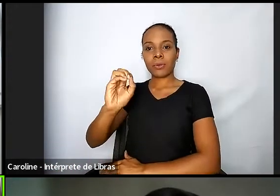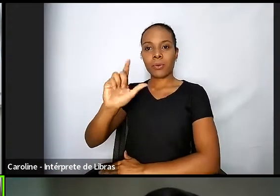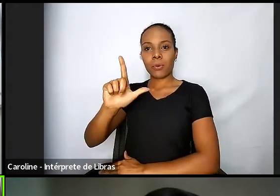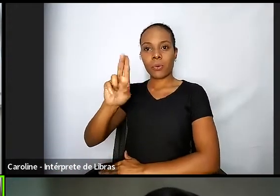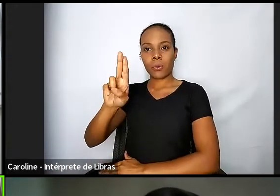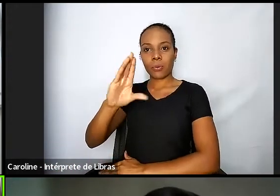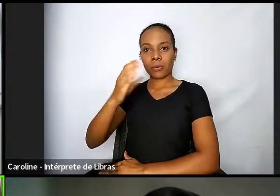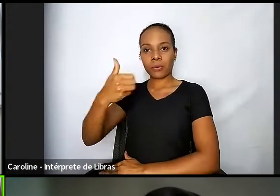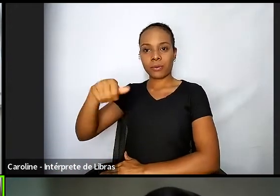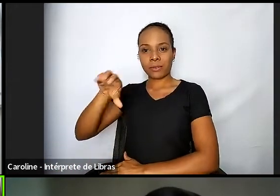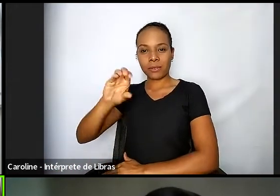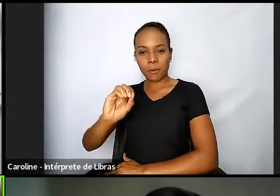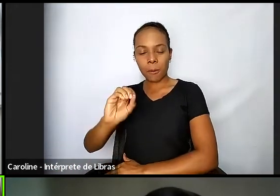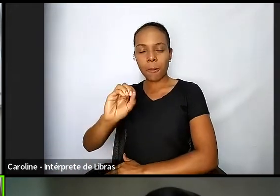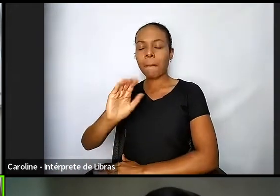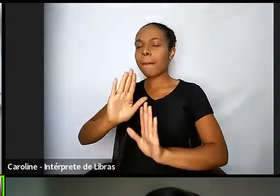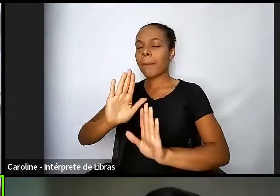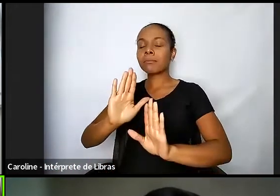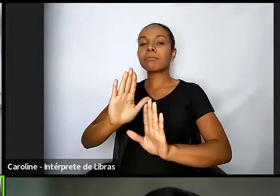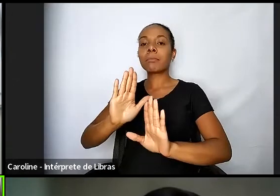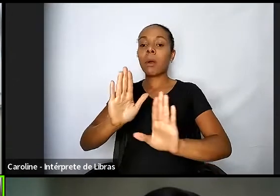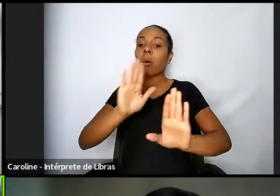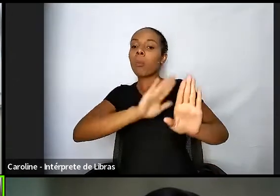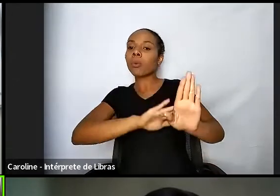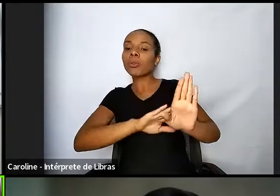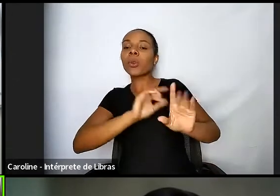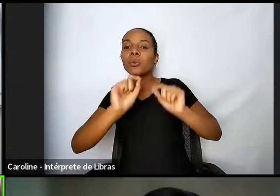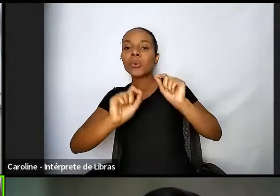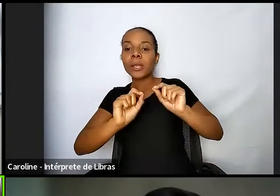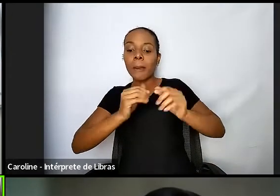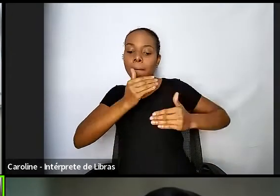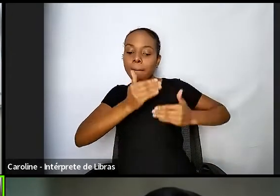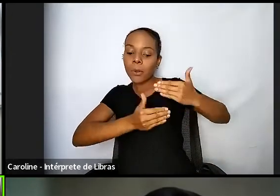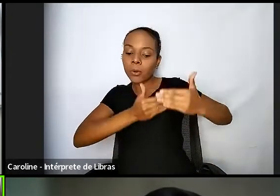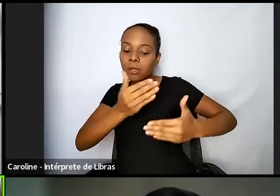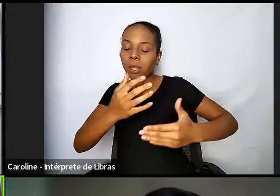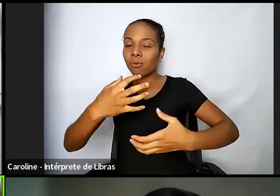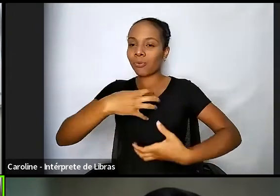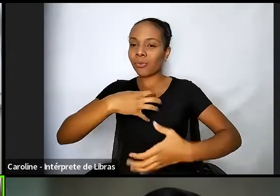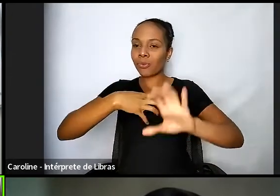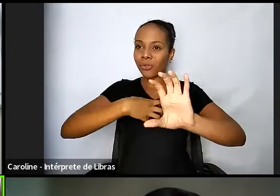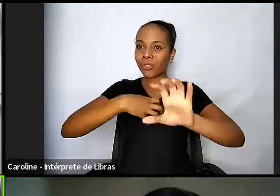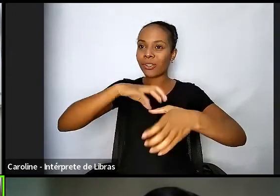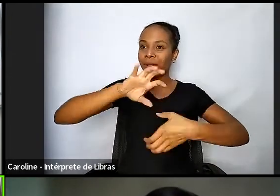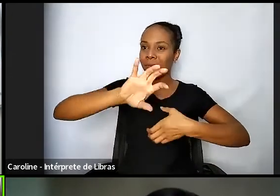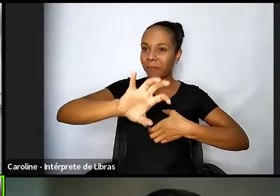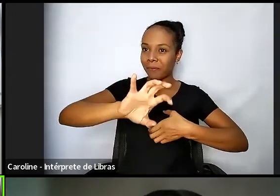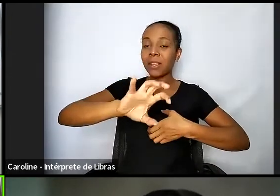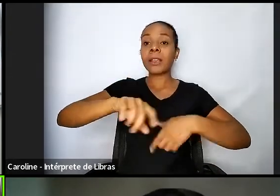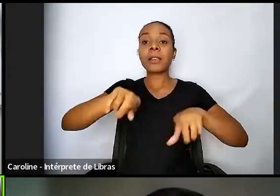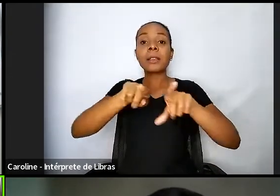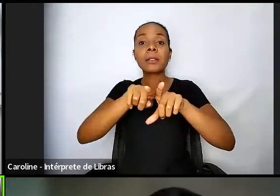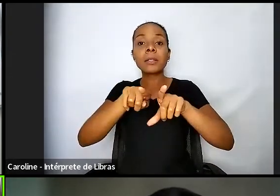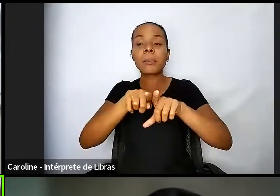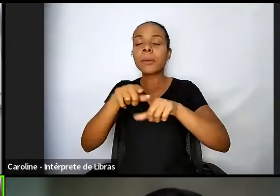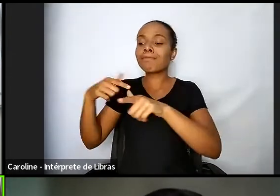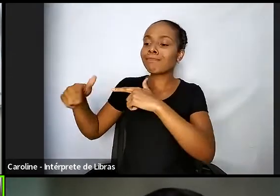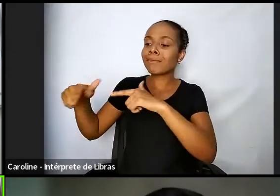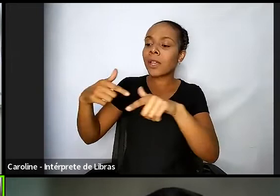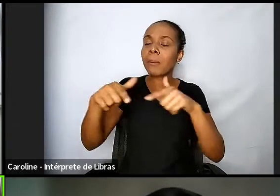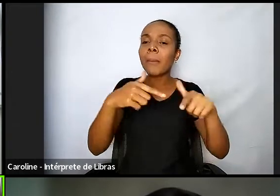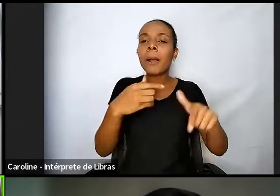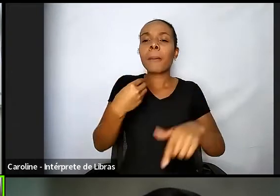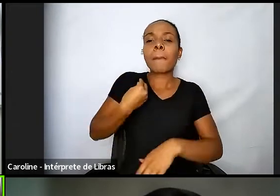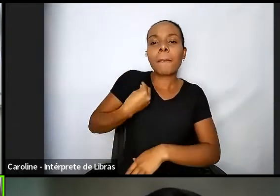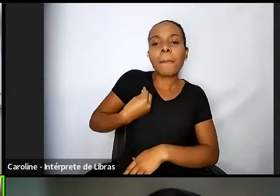empatia e a partir de todo um trabalho de participação e colaboração. O